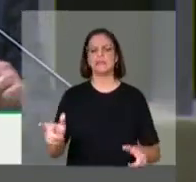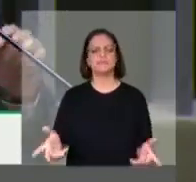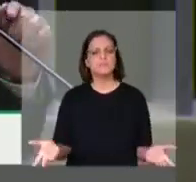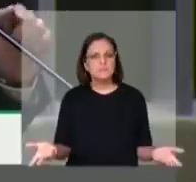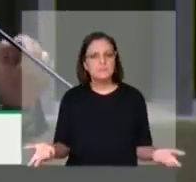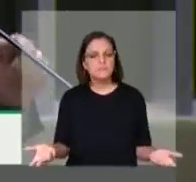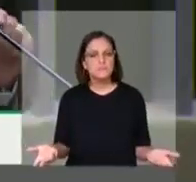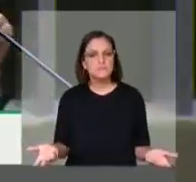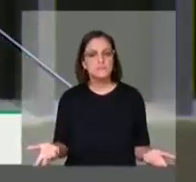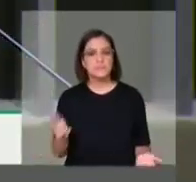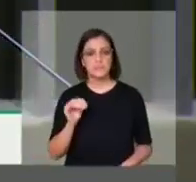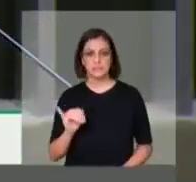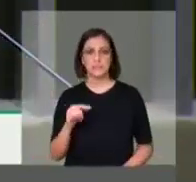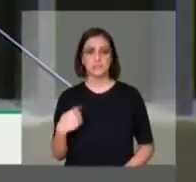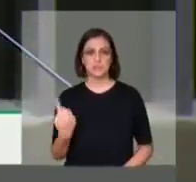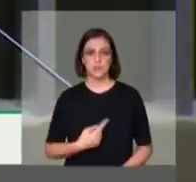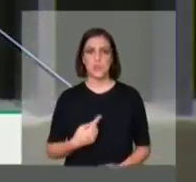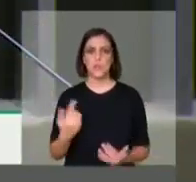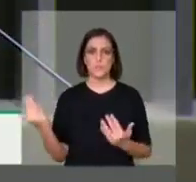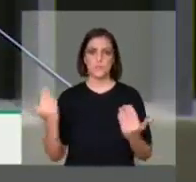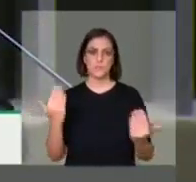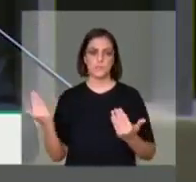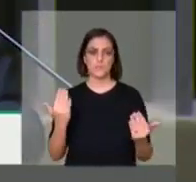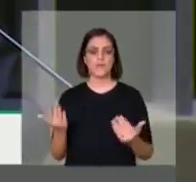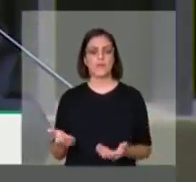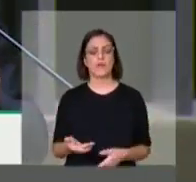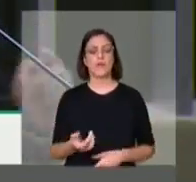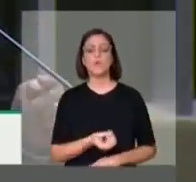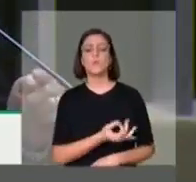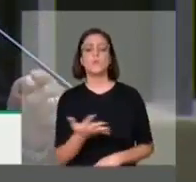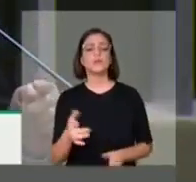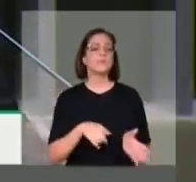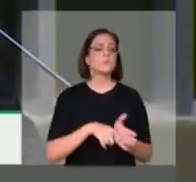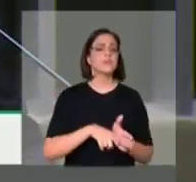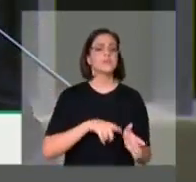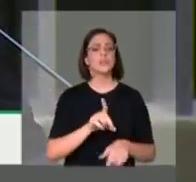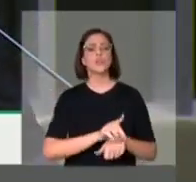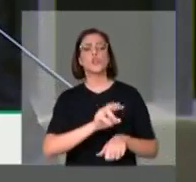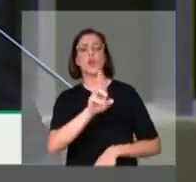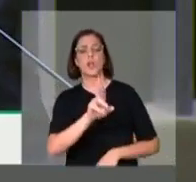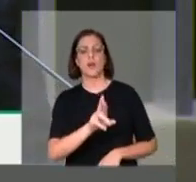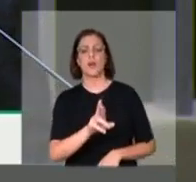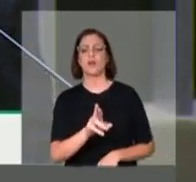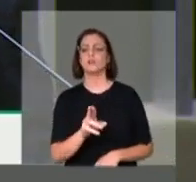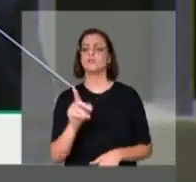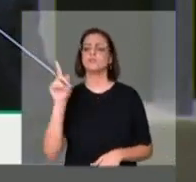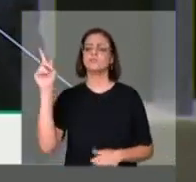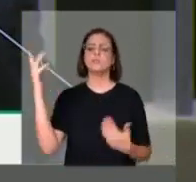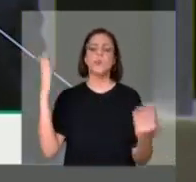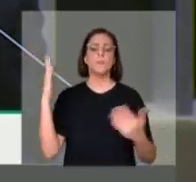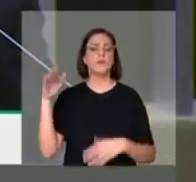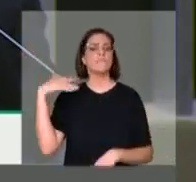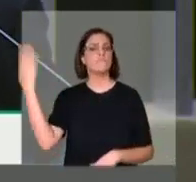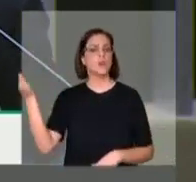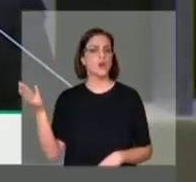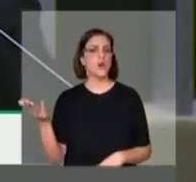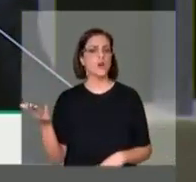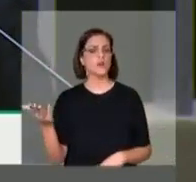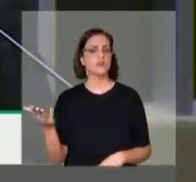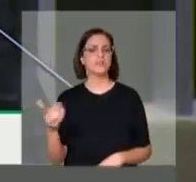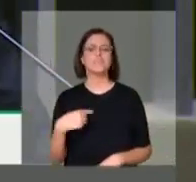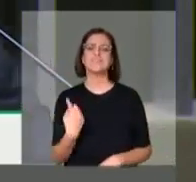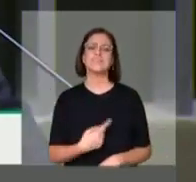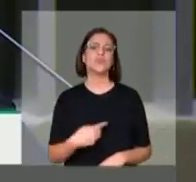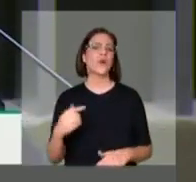o número de pesquisadores com doutorado, dividido pela população com países desenvolvidos, nós temos